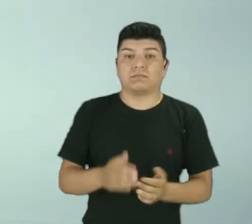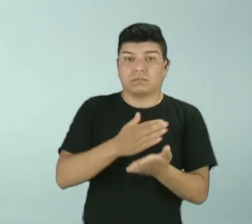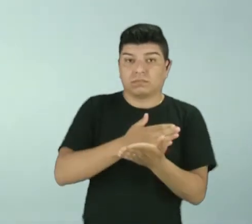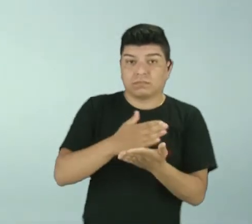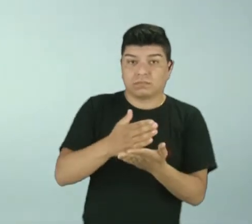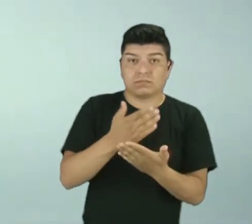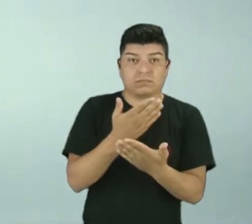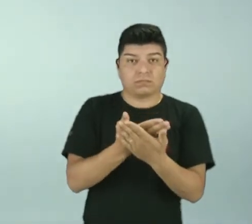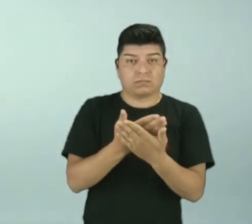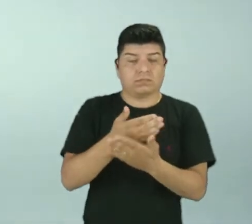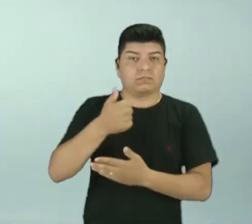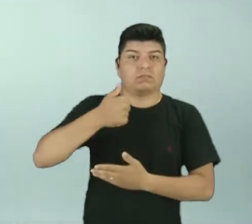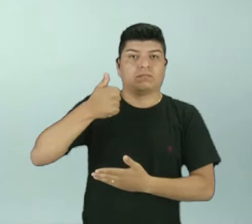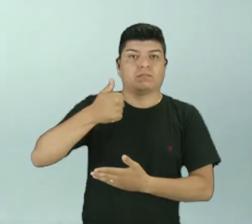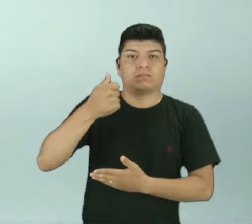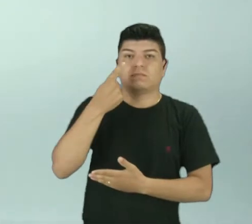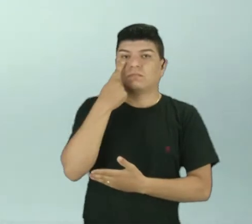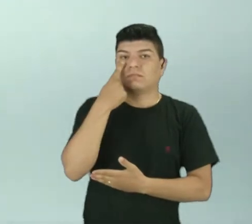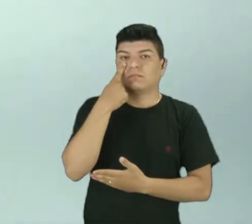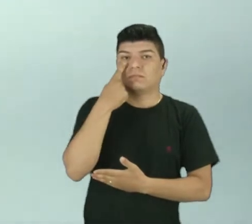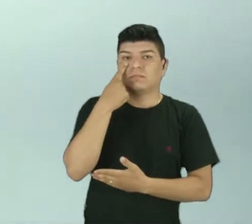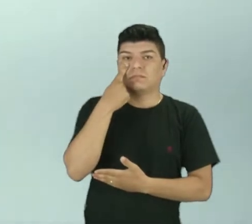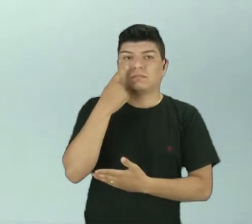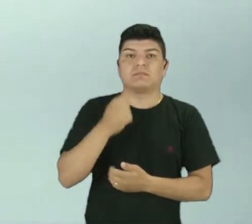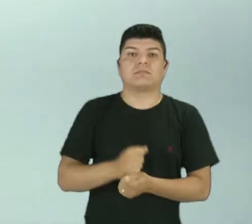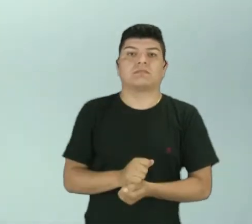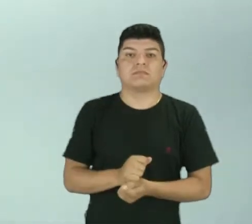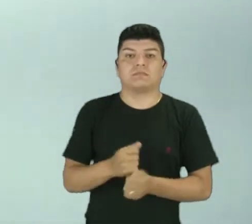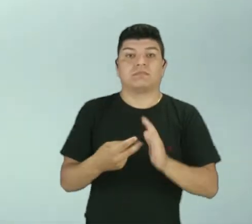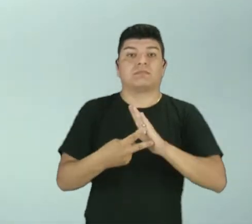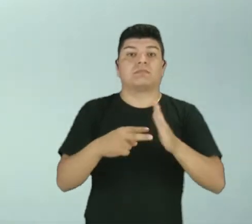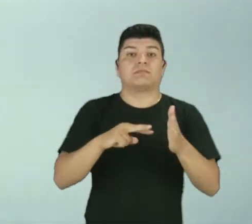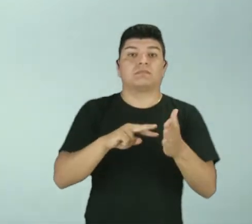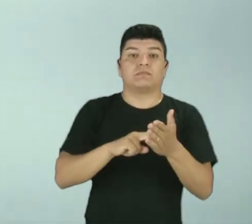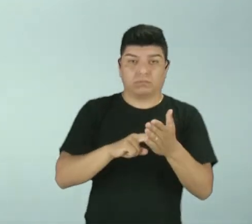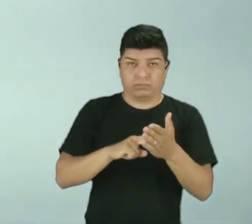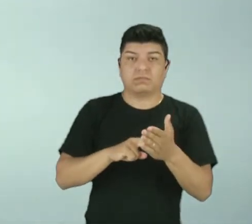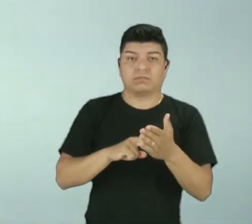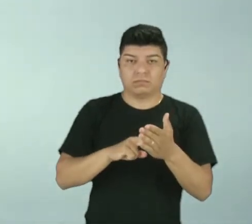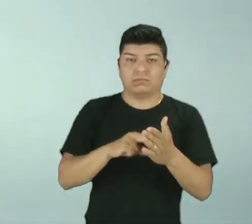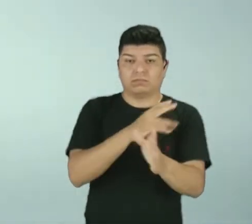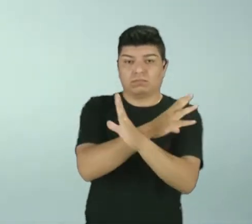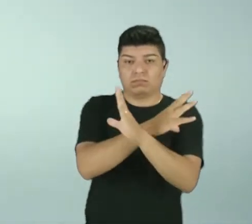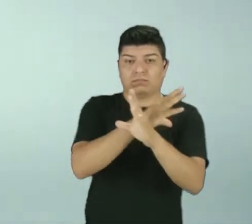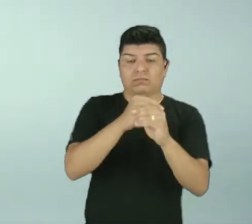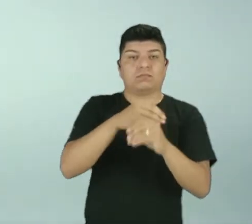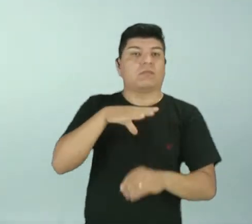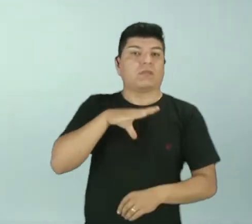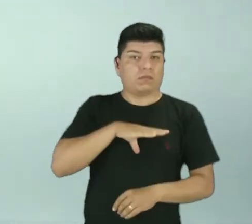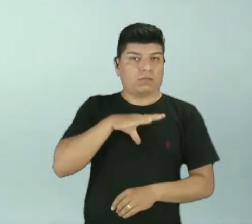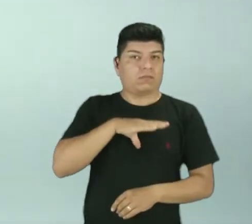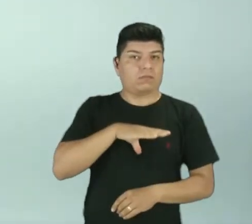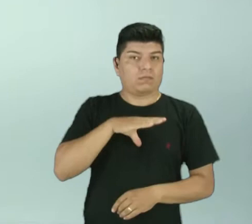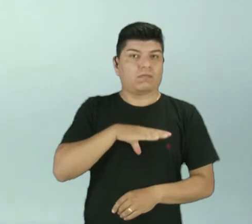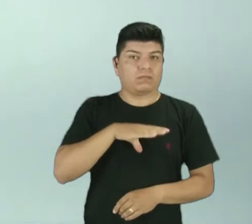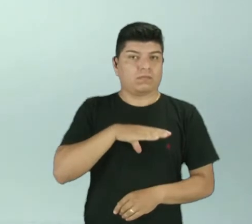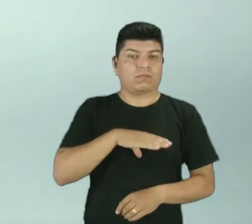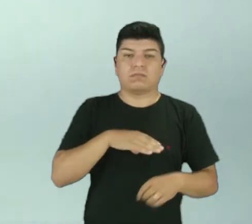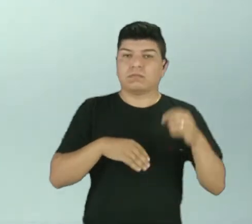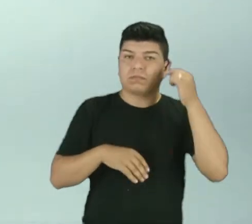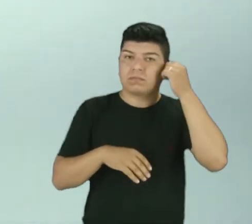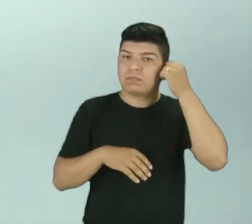aula, primeiro vamos ver o que são conjunções em língua portuguesa. Porque para a gente